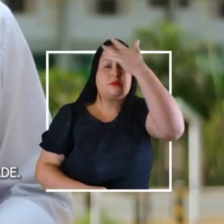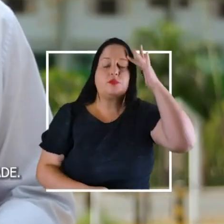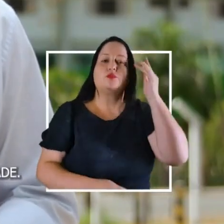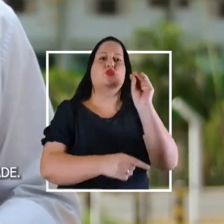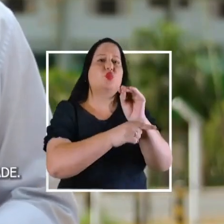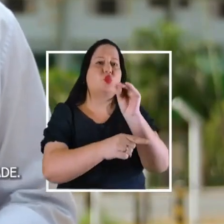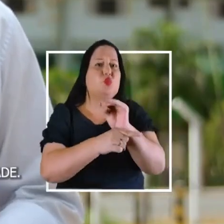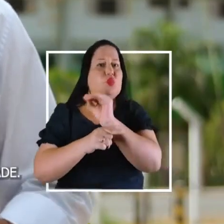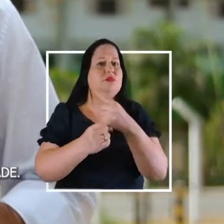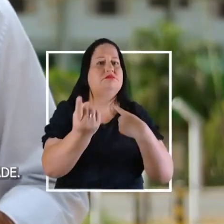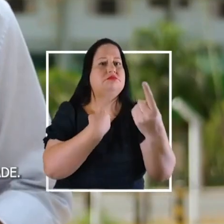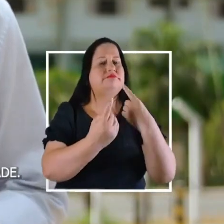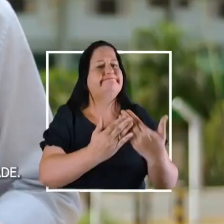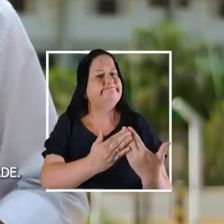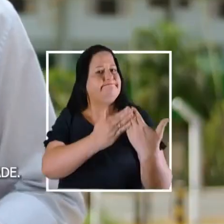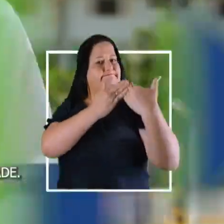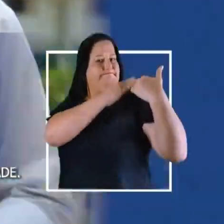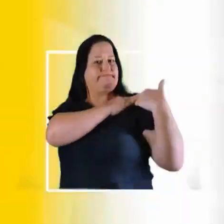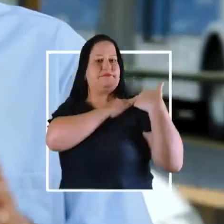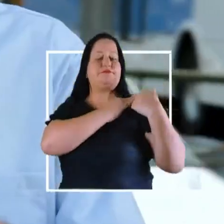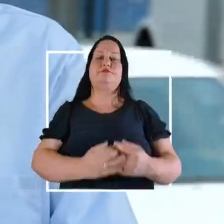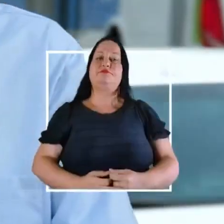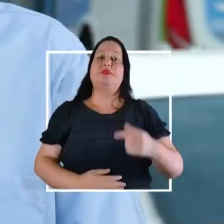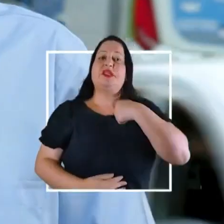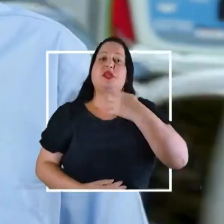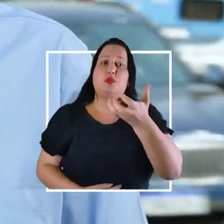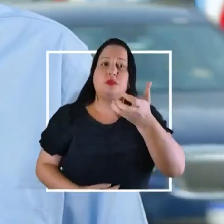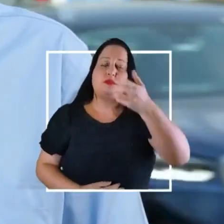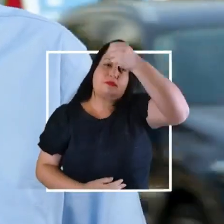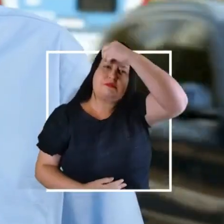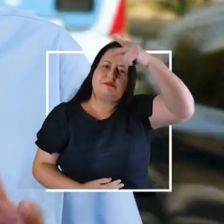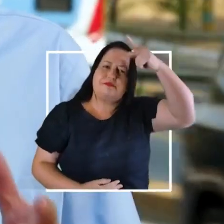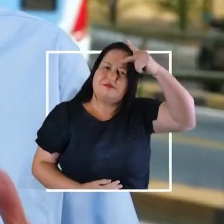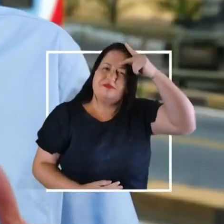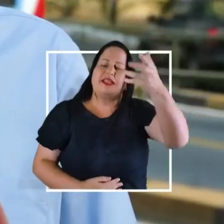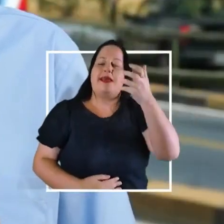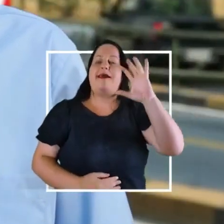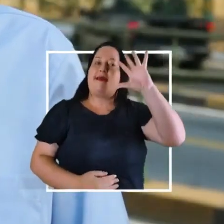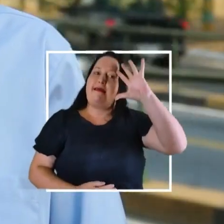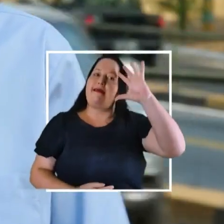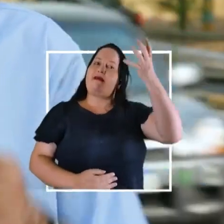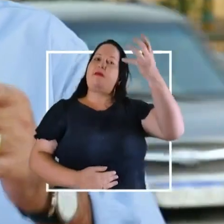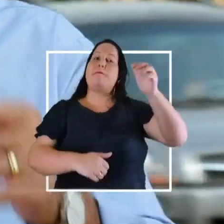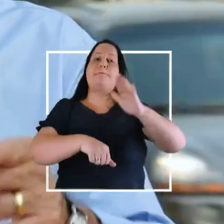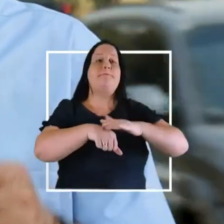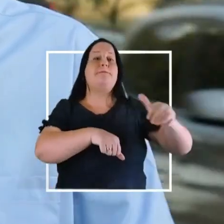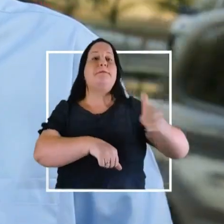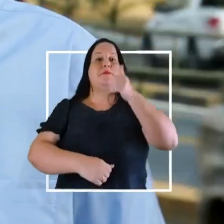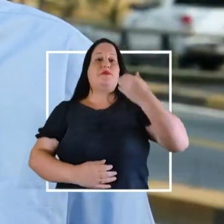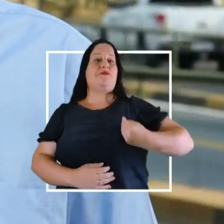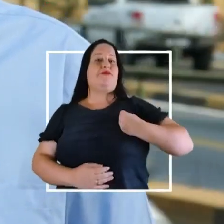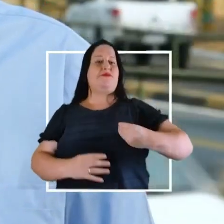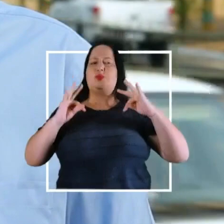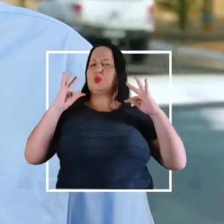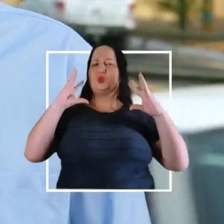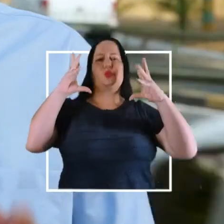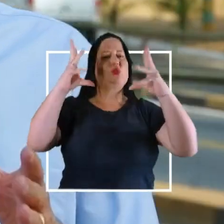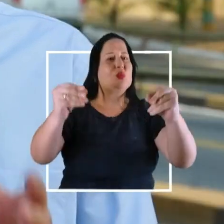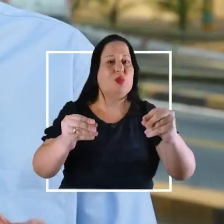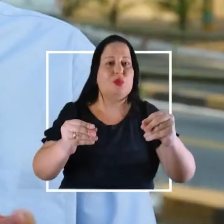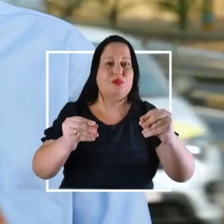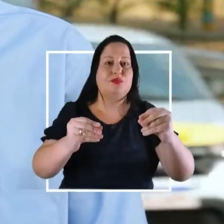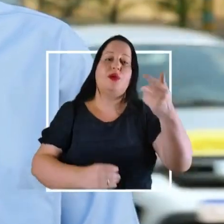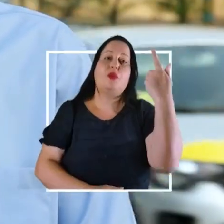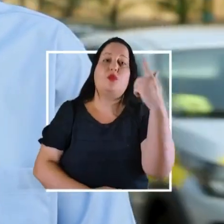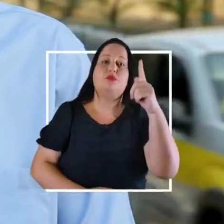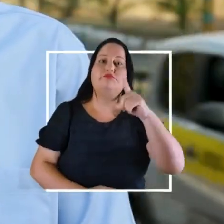que cuide do trânsito com responsabilidade. Eu quero ser prefeito para trazer soluções que melhorem a vida de todos. Uma